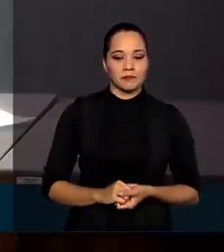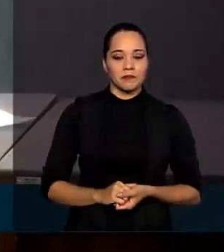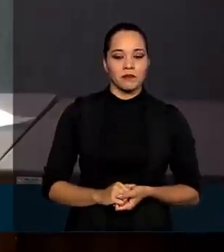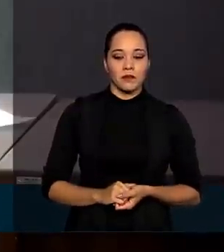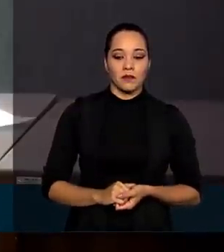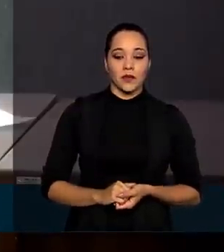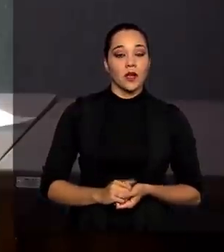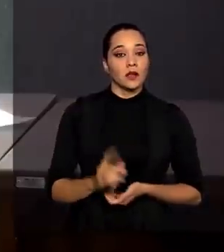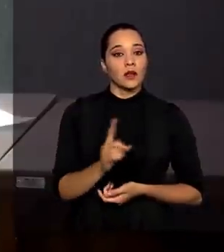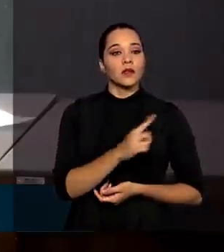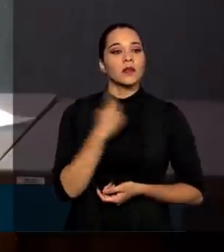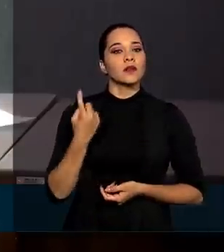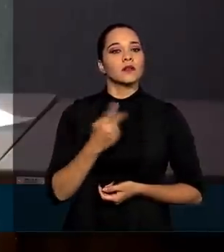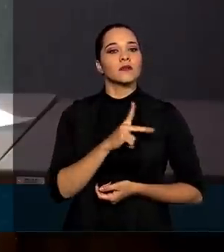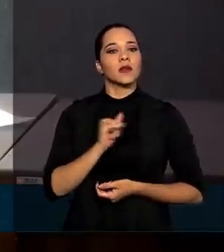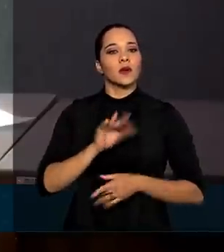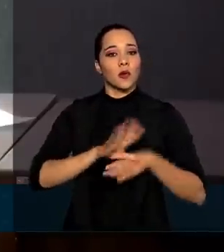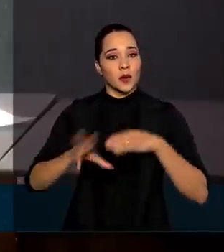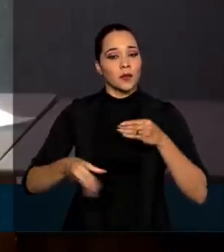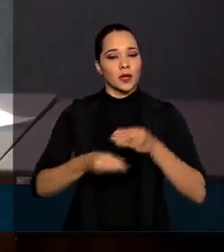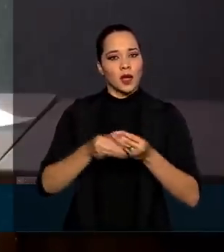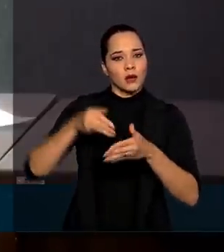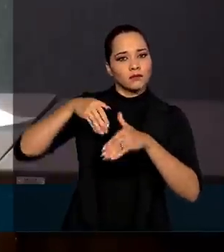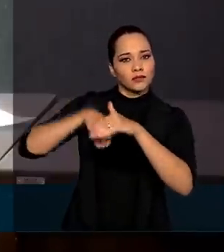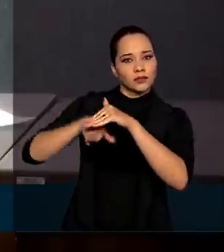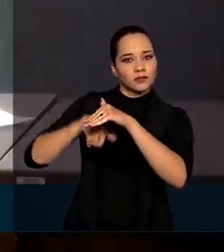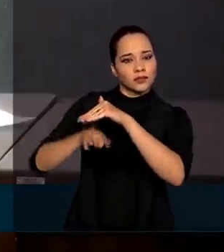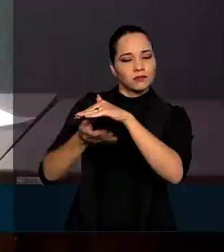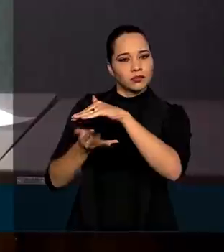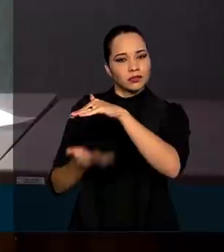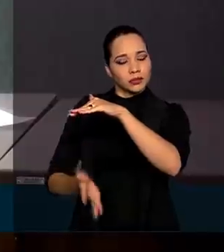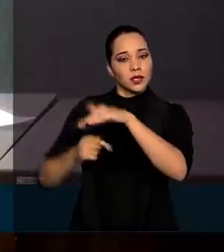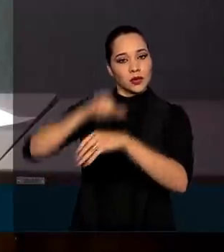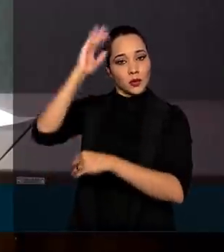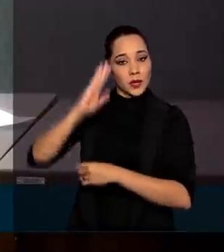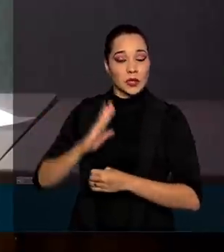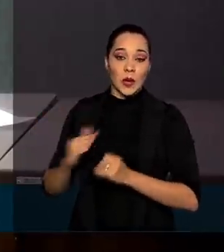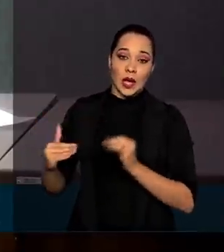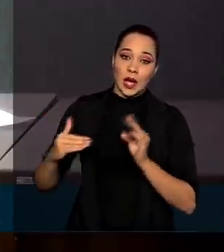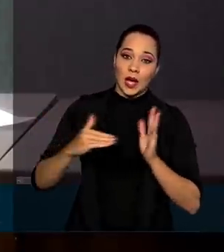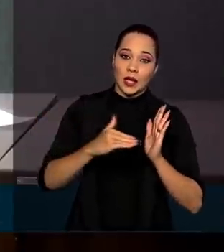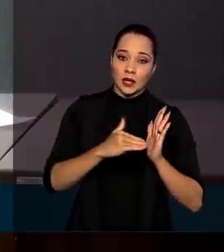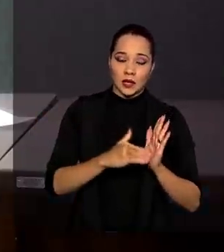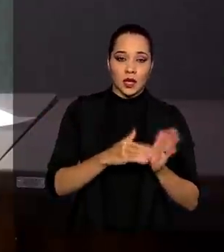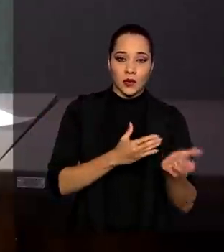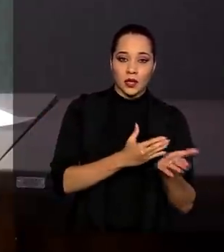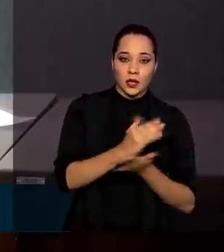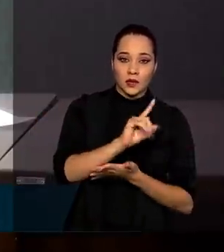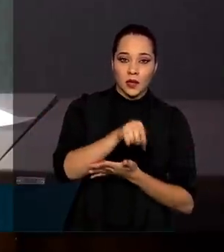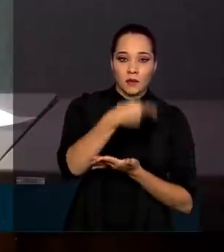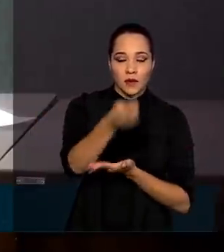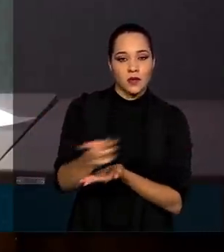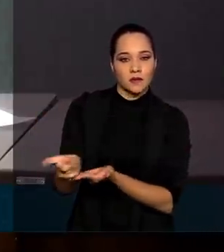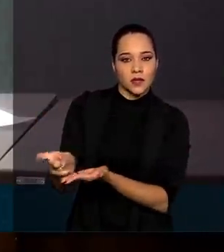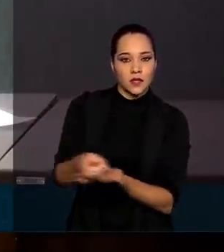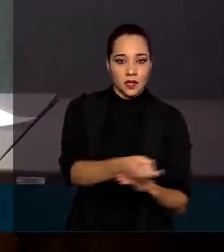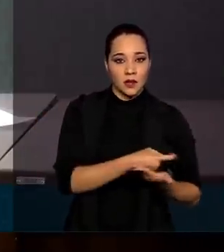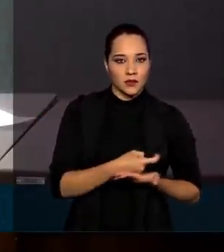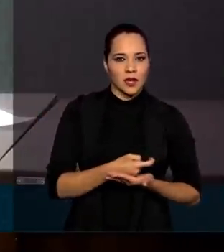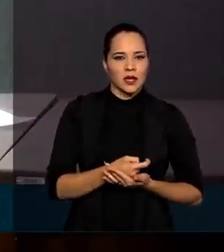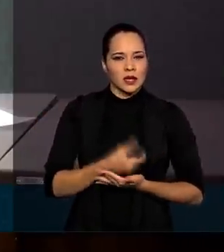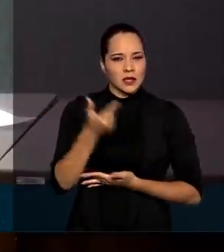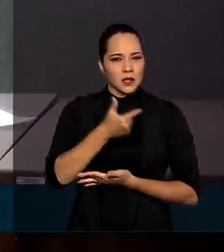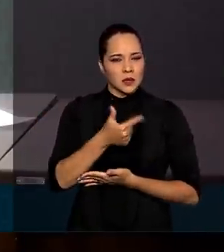Nós complementaremos o abastecimento tranquilamente aqui no Brasil, até o início da próxima safra, que na segunda